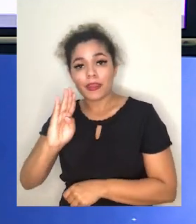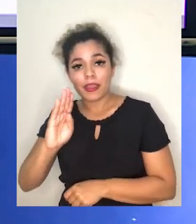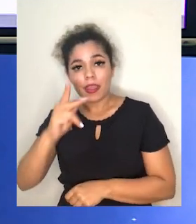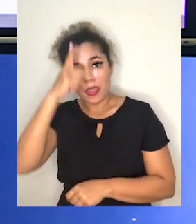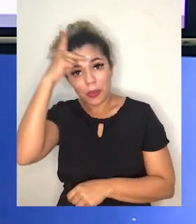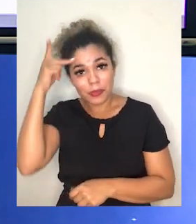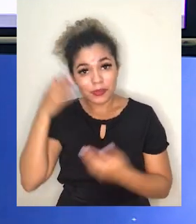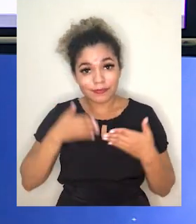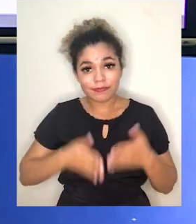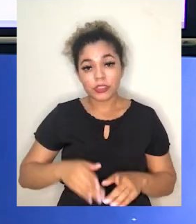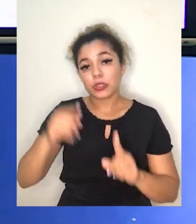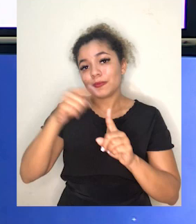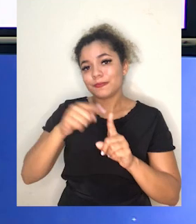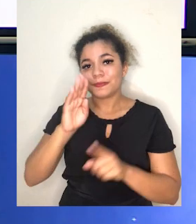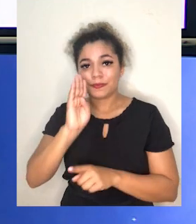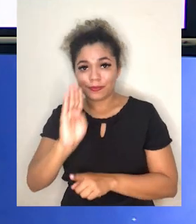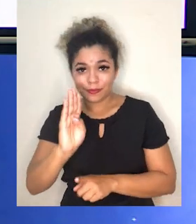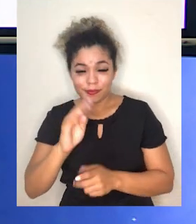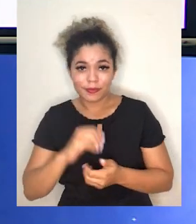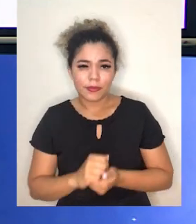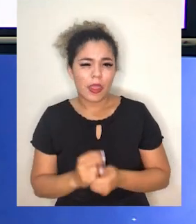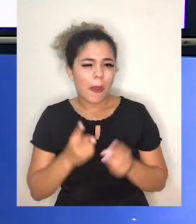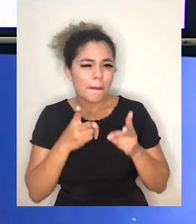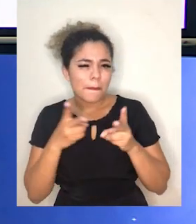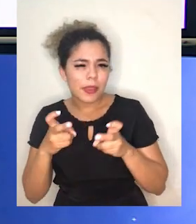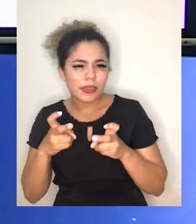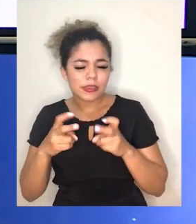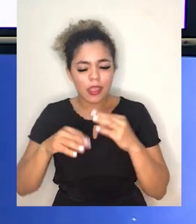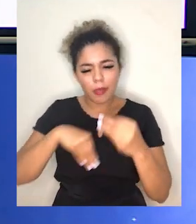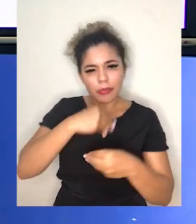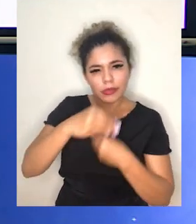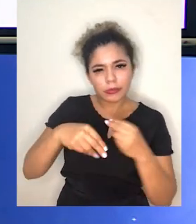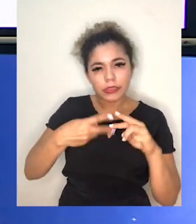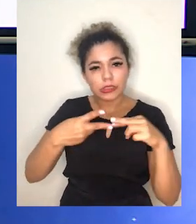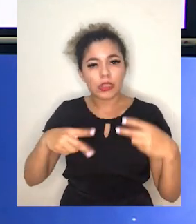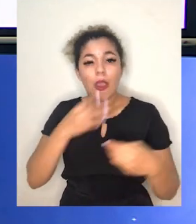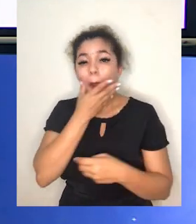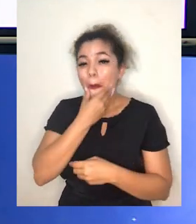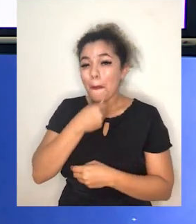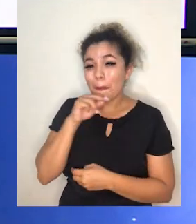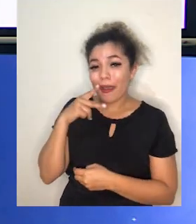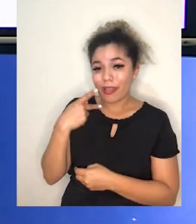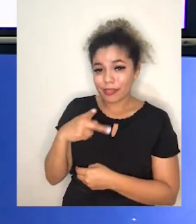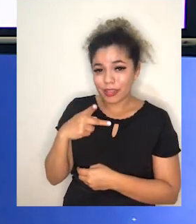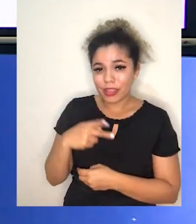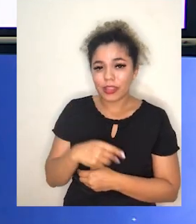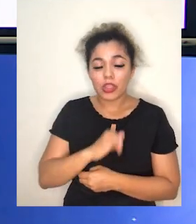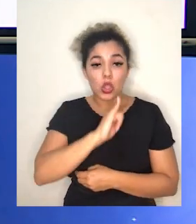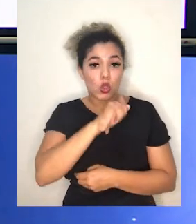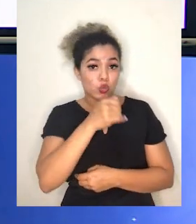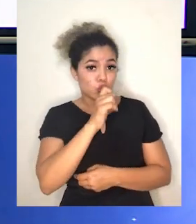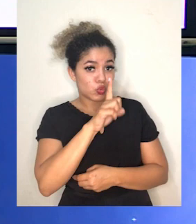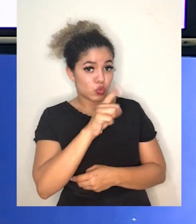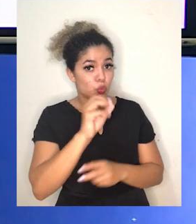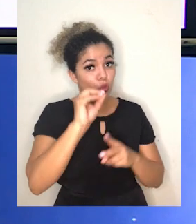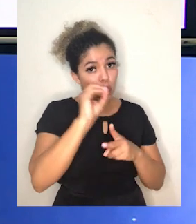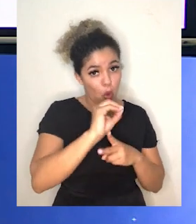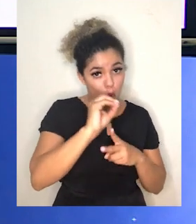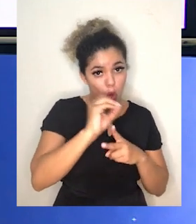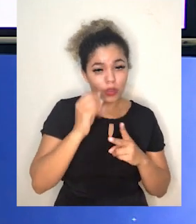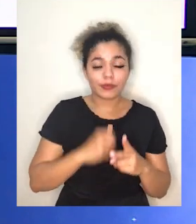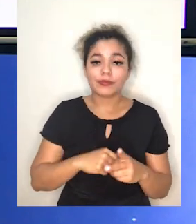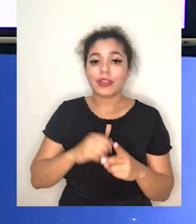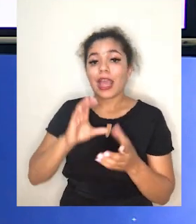indivíduo do tipo B. Observe esse cruzamento, é sempre aos pares, ó. Nós temos aqui Júlio, que é do tipo O,